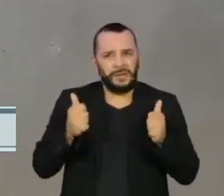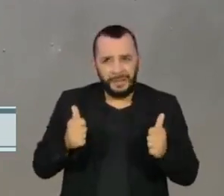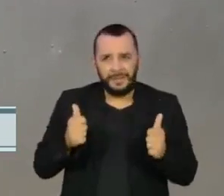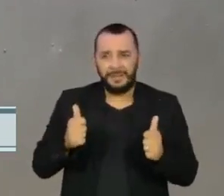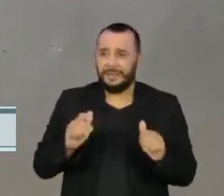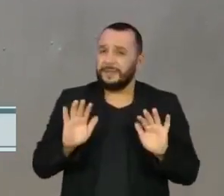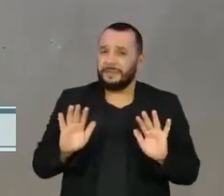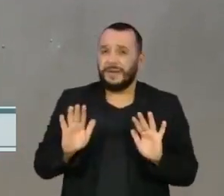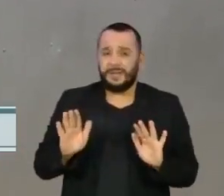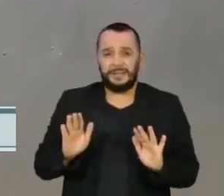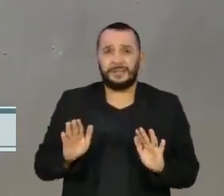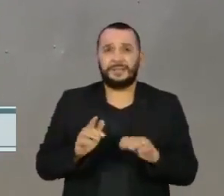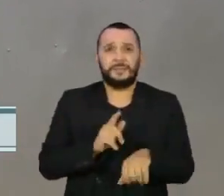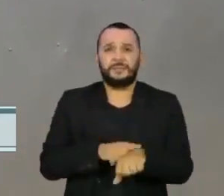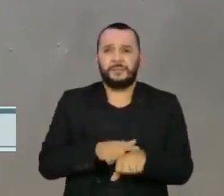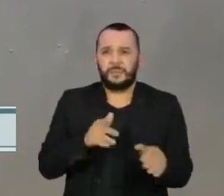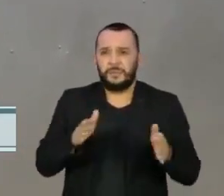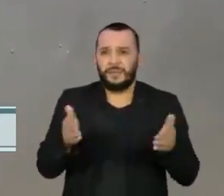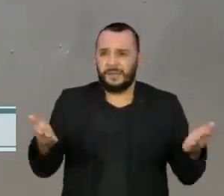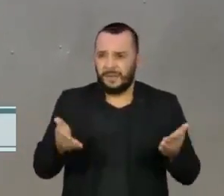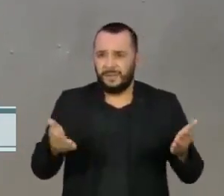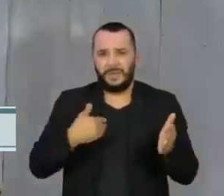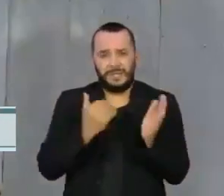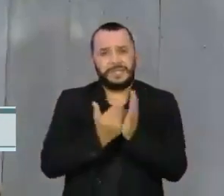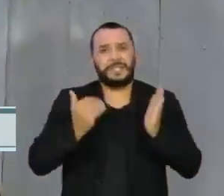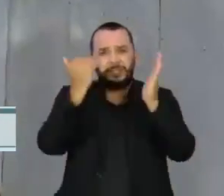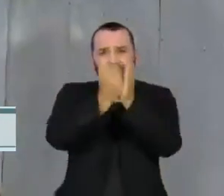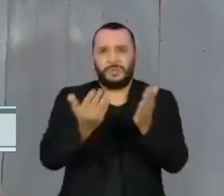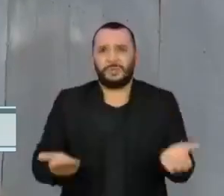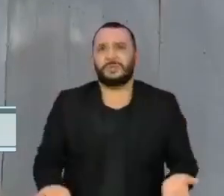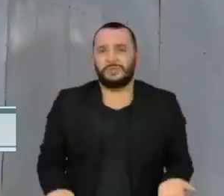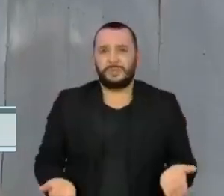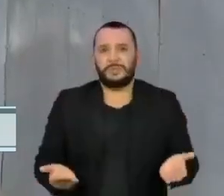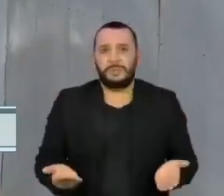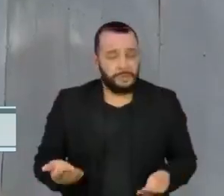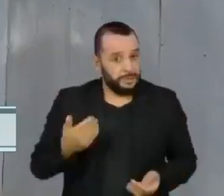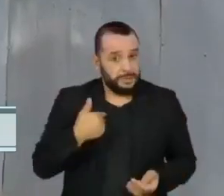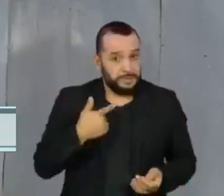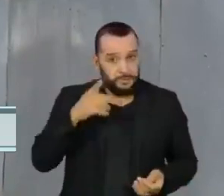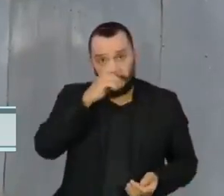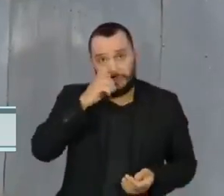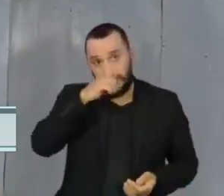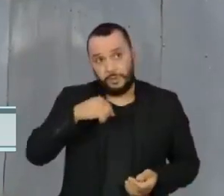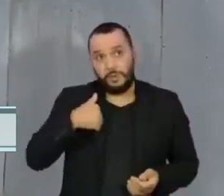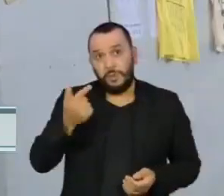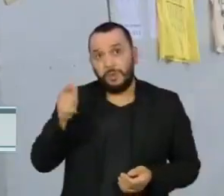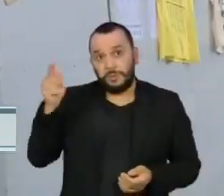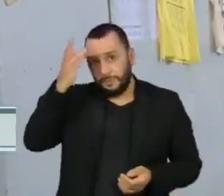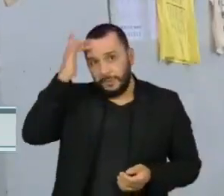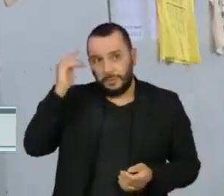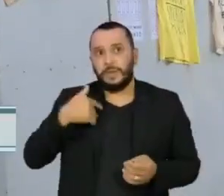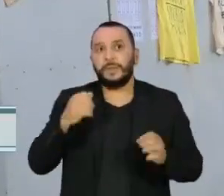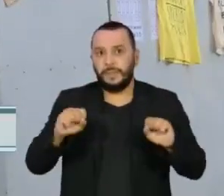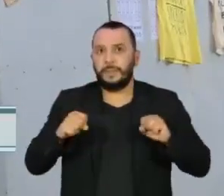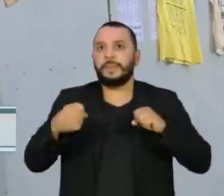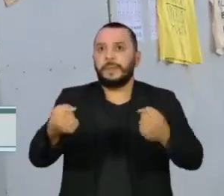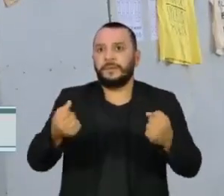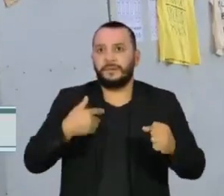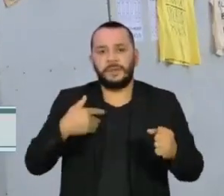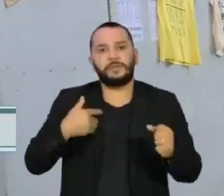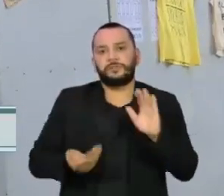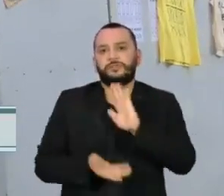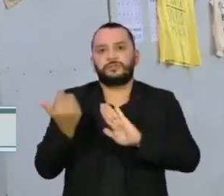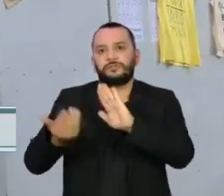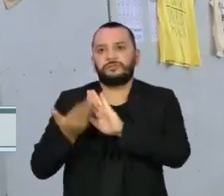mas talvez no momento que a gente vive possa ser exagerado demais. Deste domingo, outros usuários da praça que também defendem a retirada dos